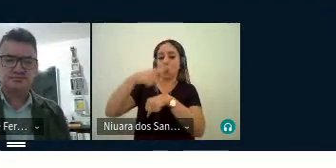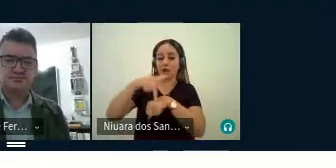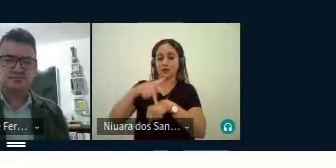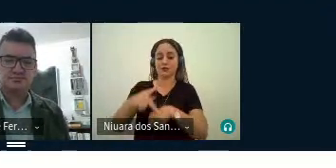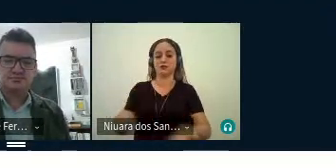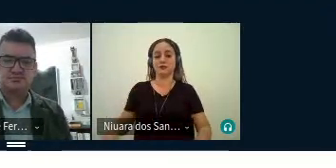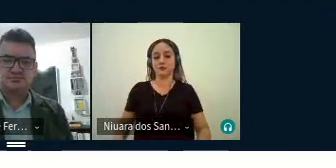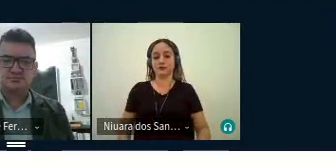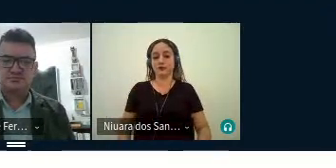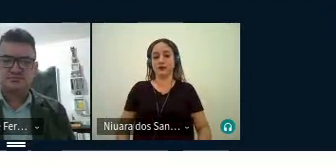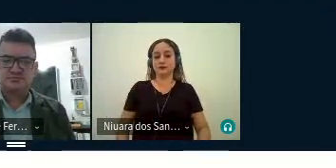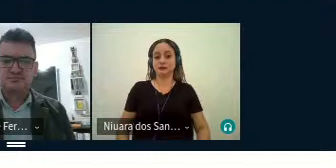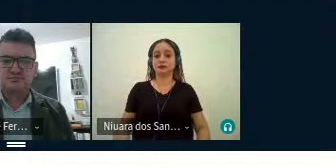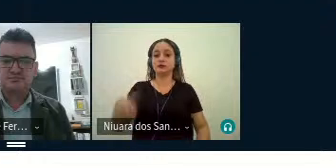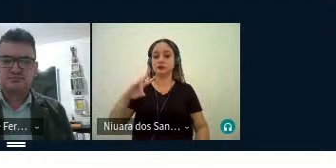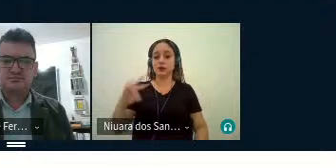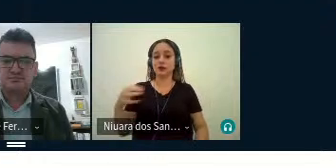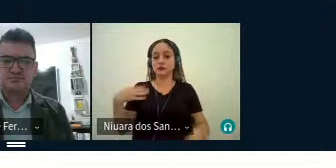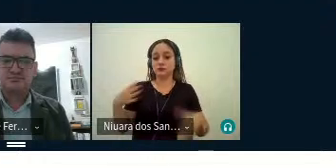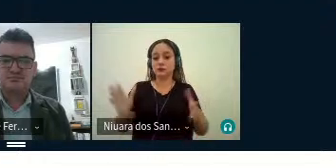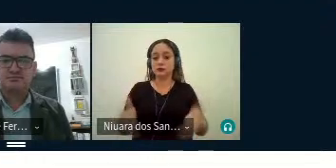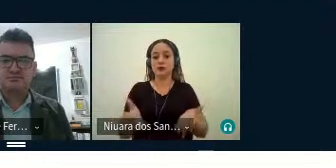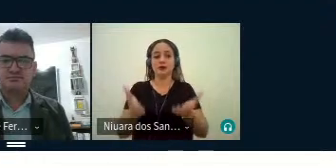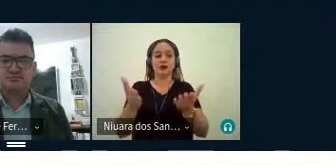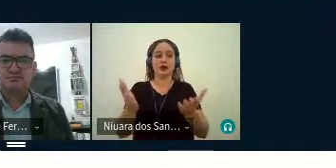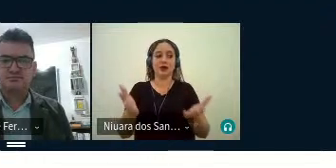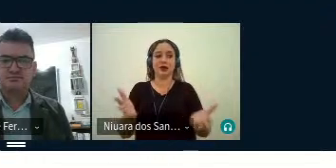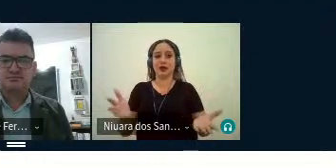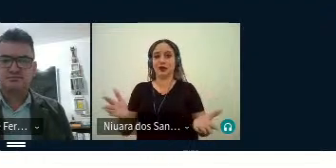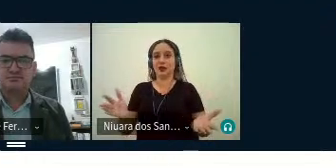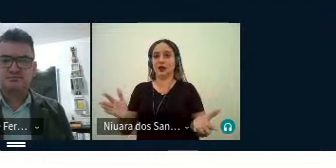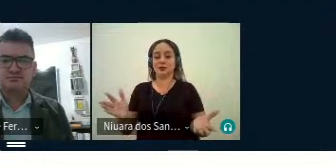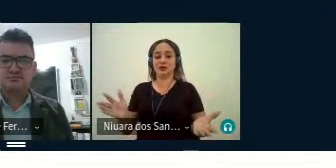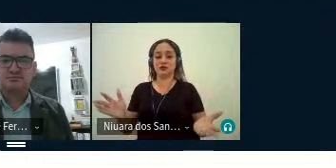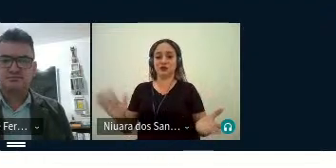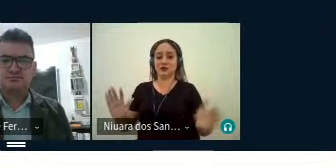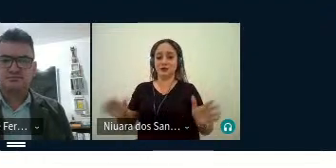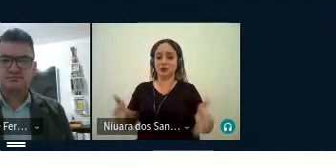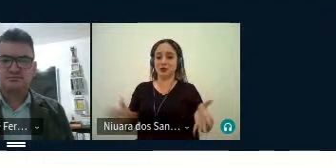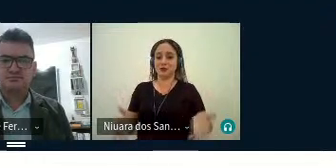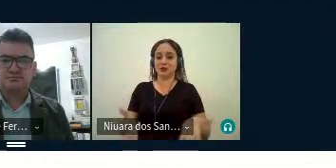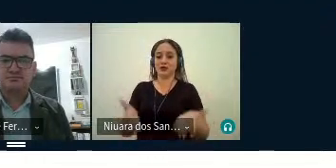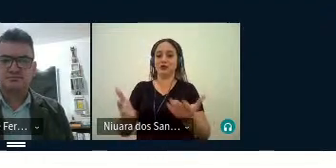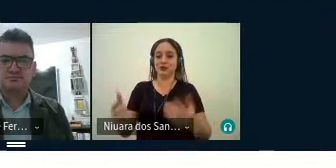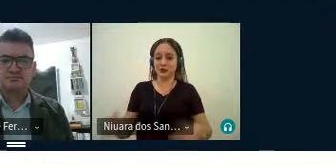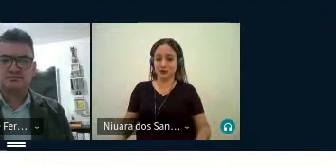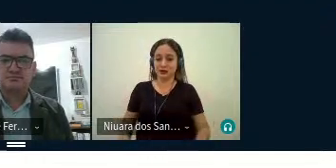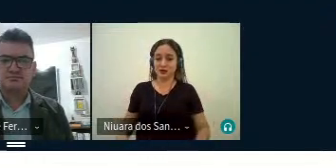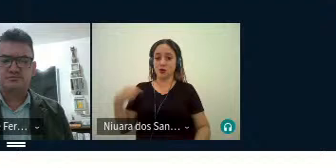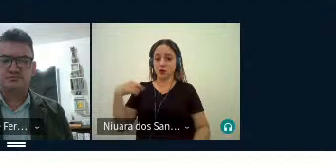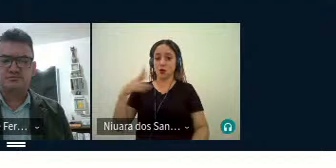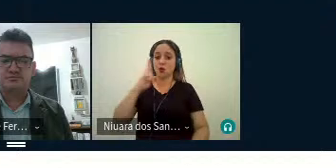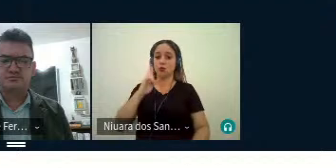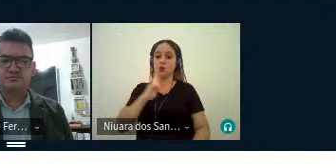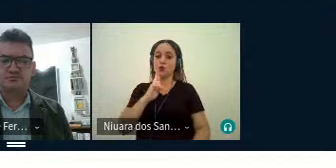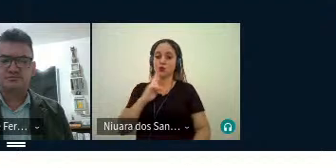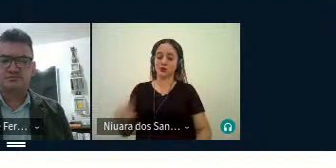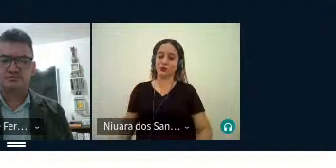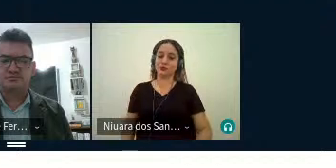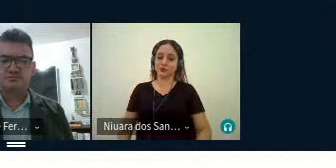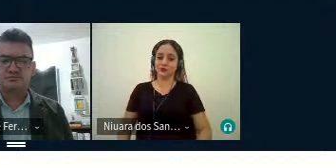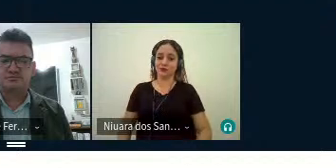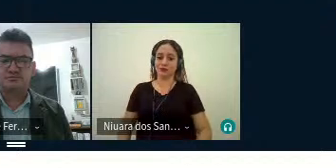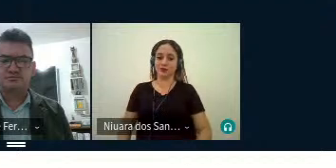sendo promovidos através também do Departamento de Línguas Estrangeiras da Universidade Federal de Rondônia. O